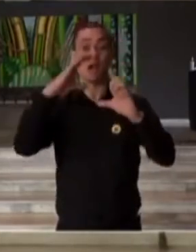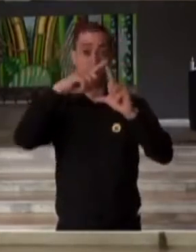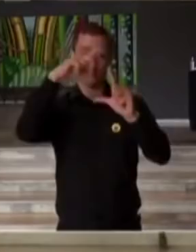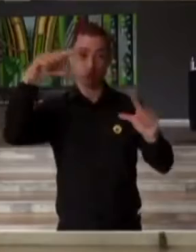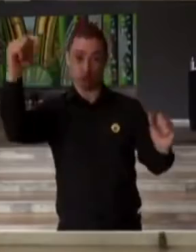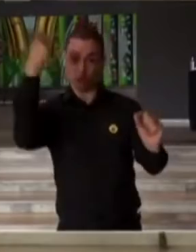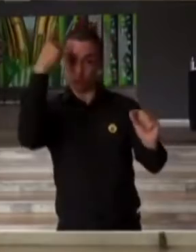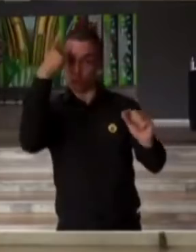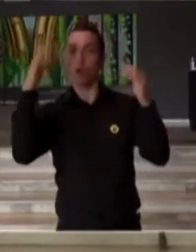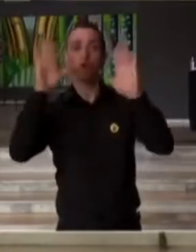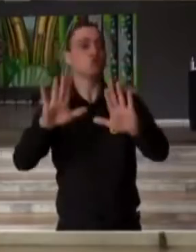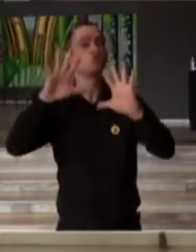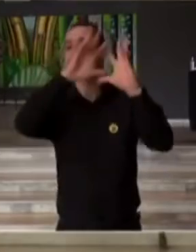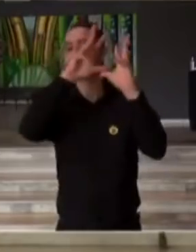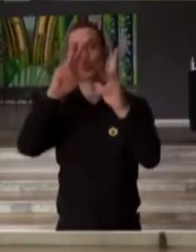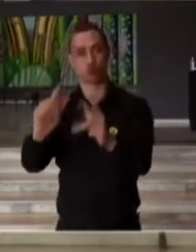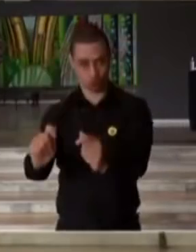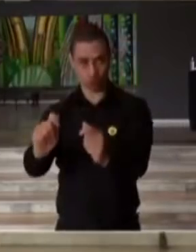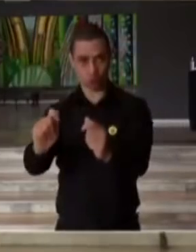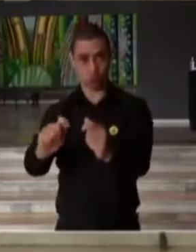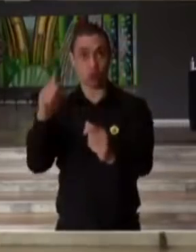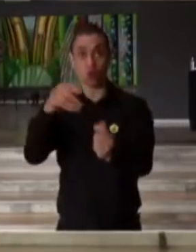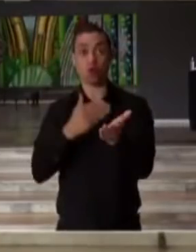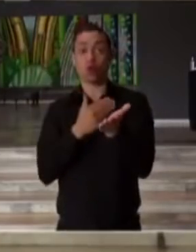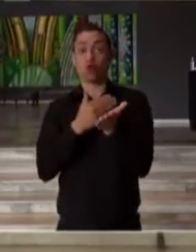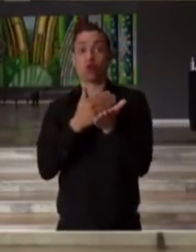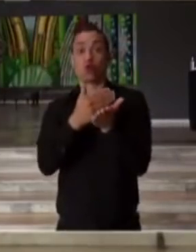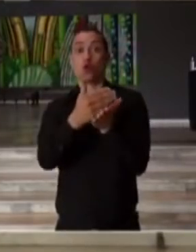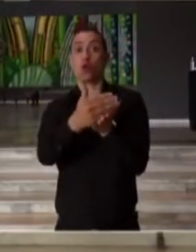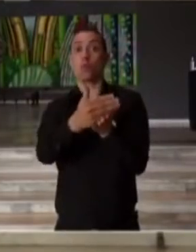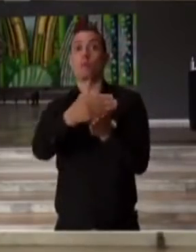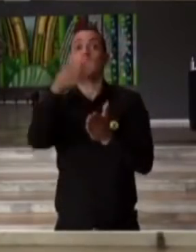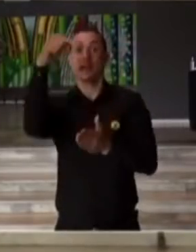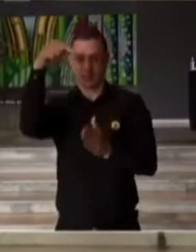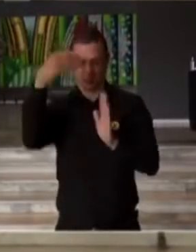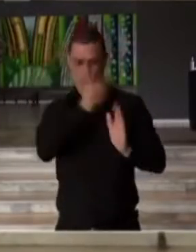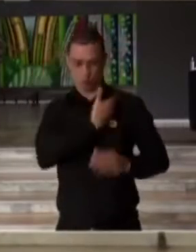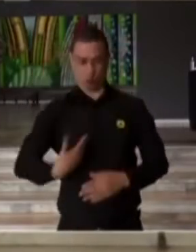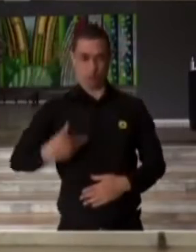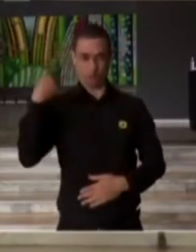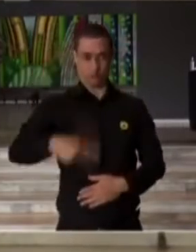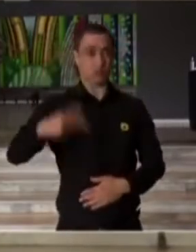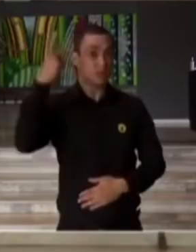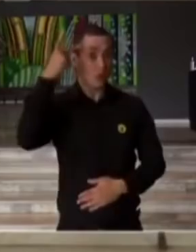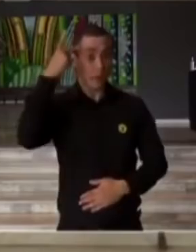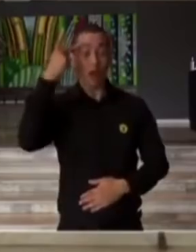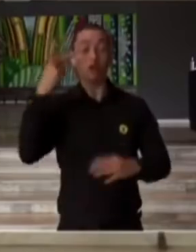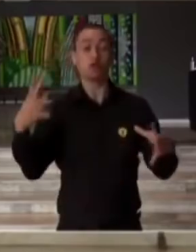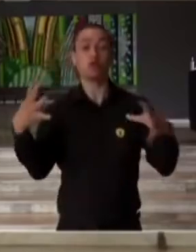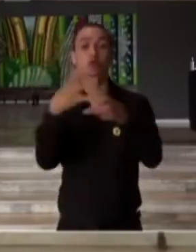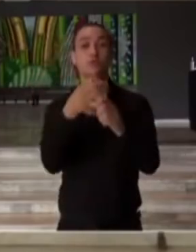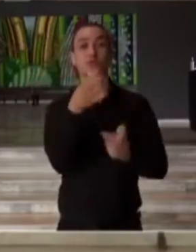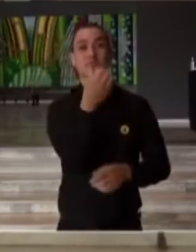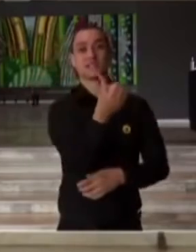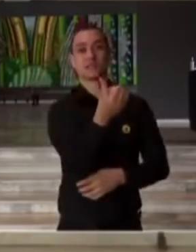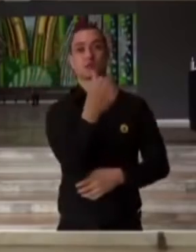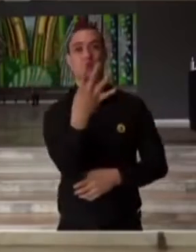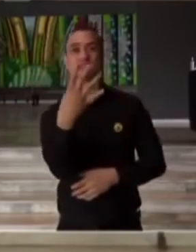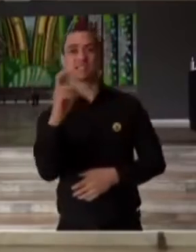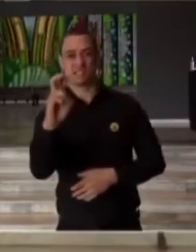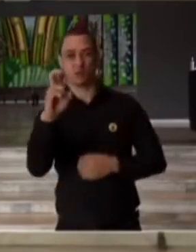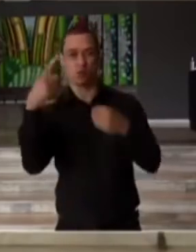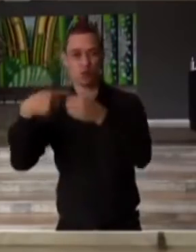o Estado de São Paulo, valendo a determinação do Governo do Estado para os 645